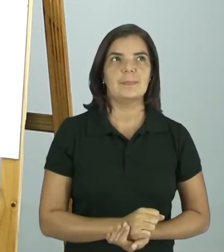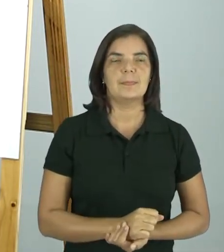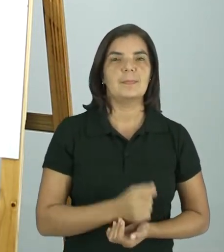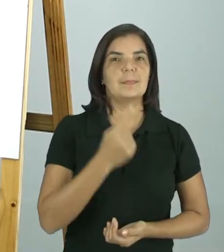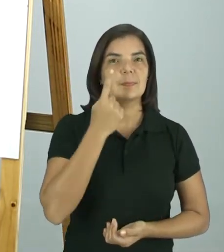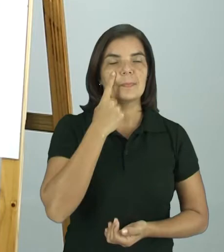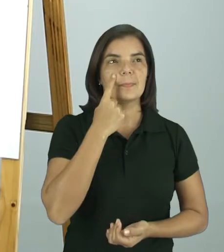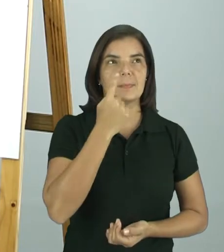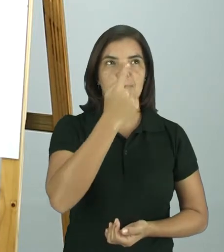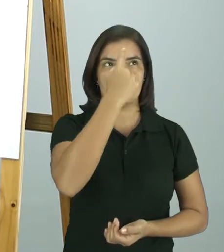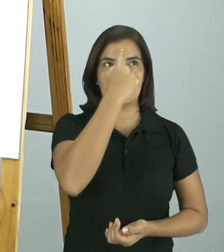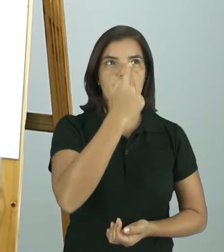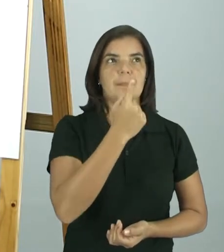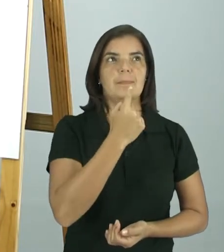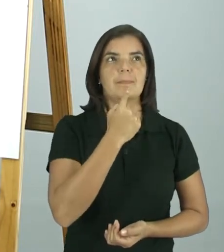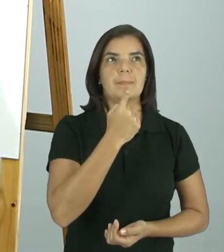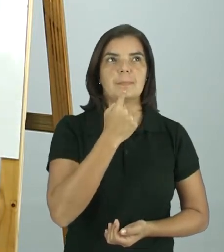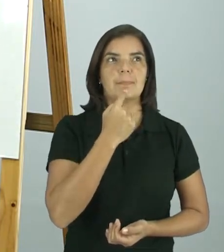Observem aqui.